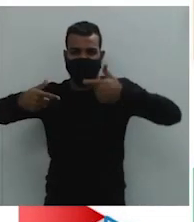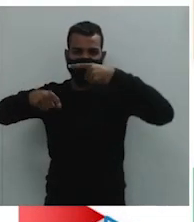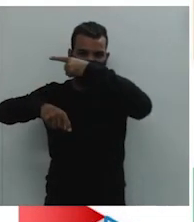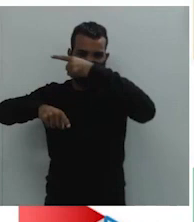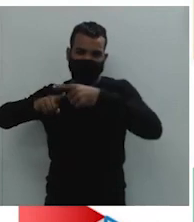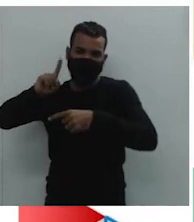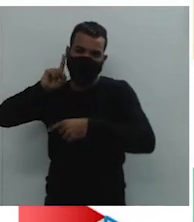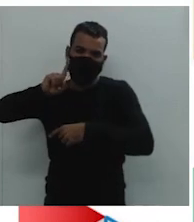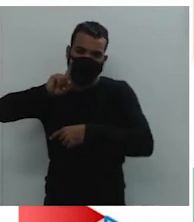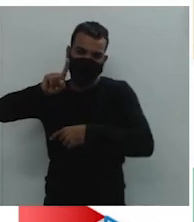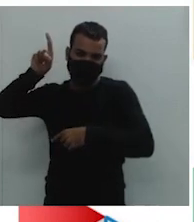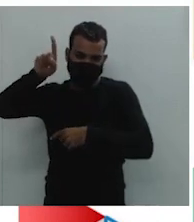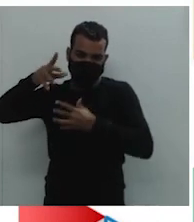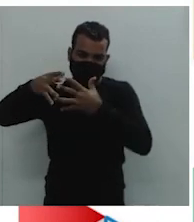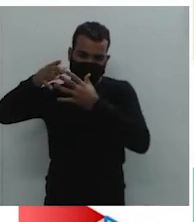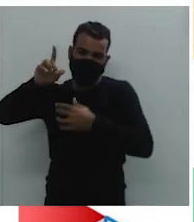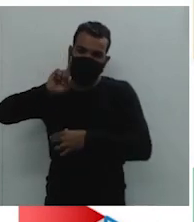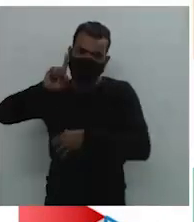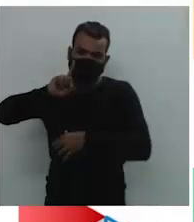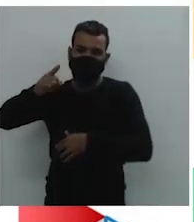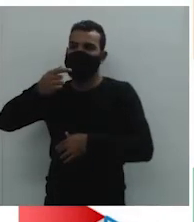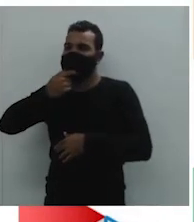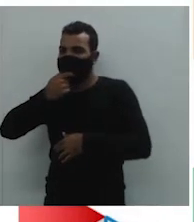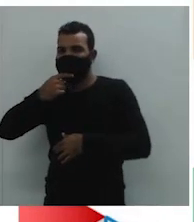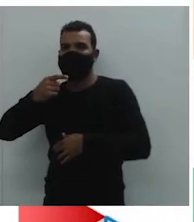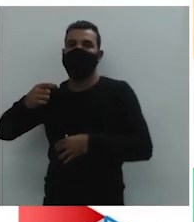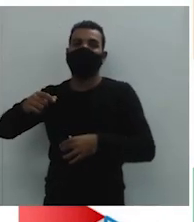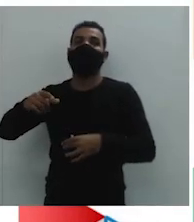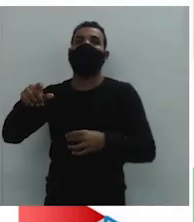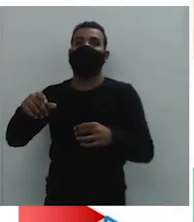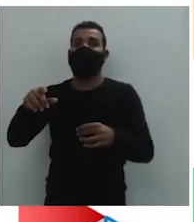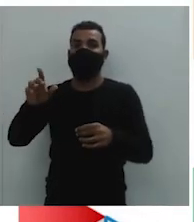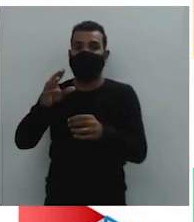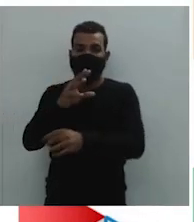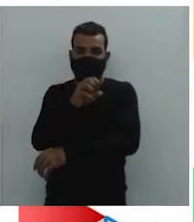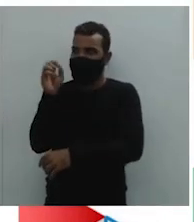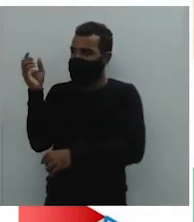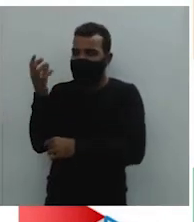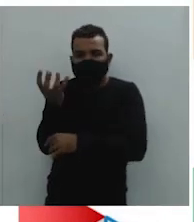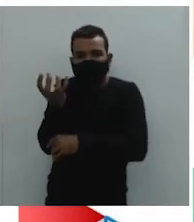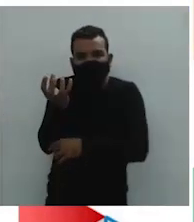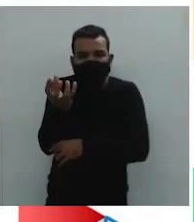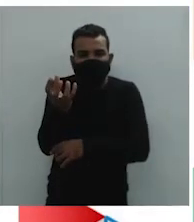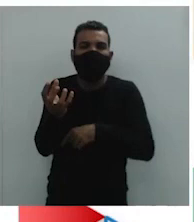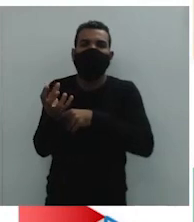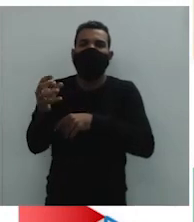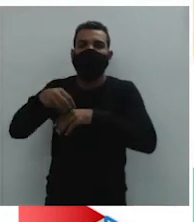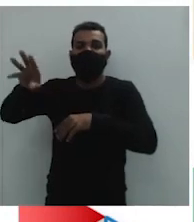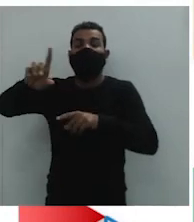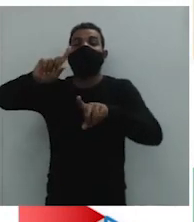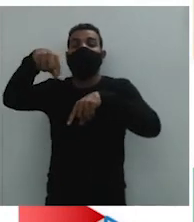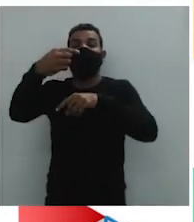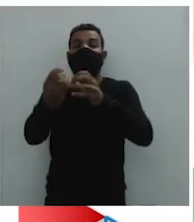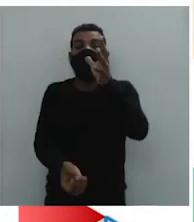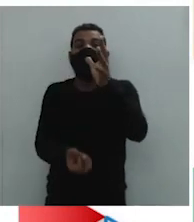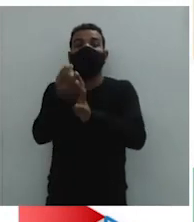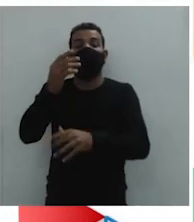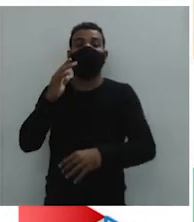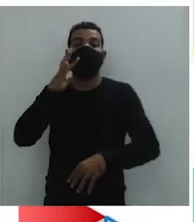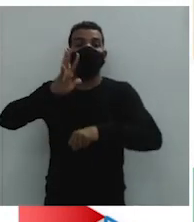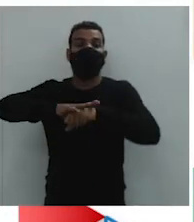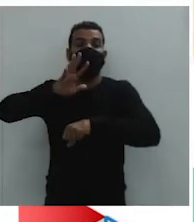dos Estados Unidos, da América. E após um período de crescimento, o surgimento da praga, isso foi o que